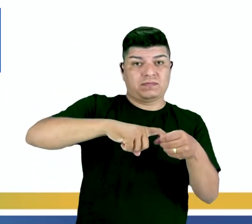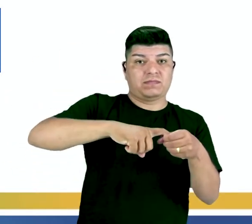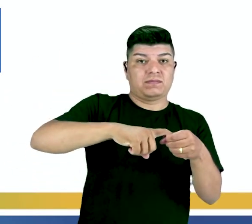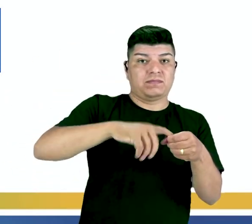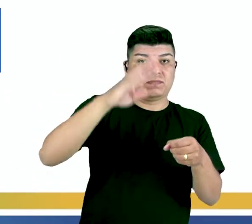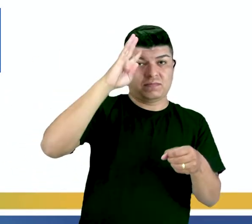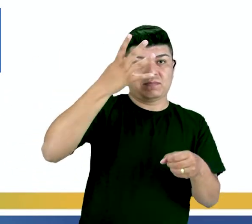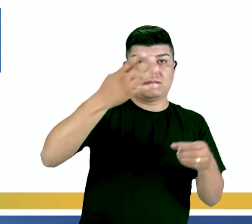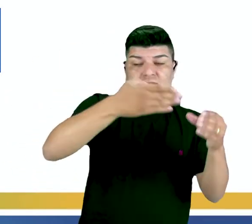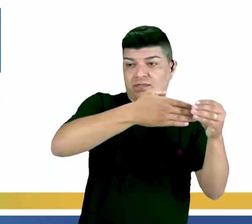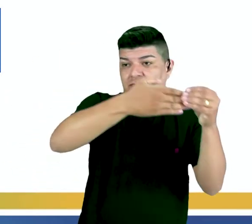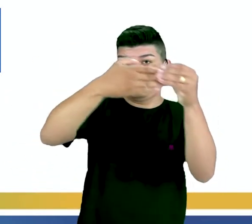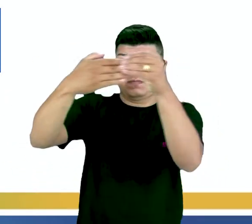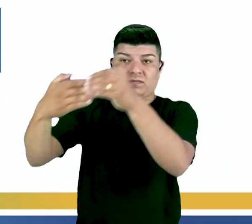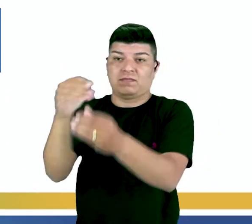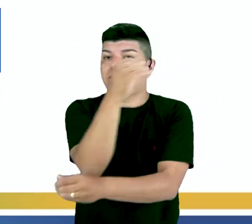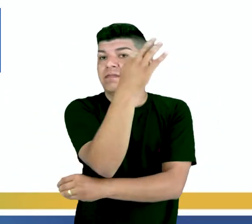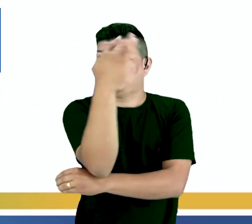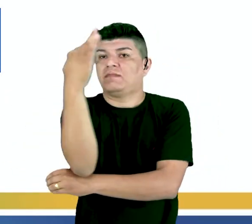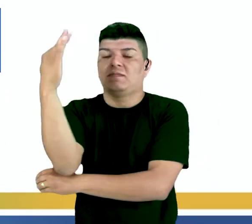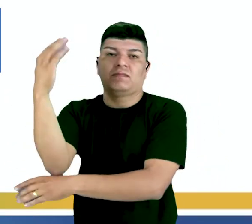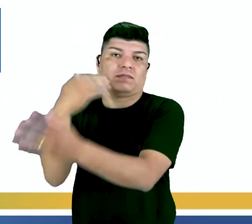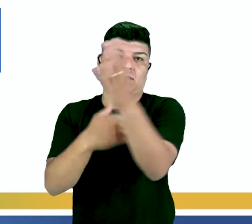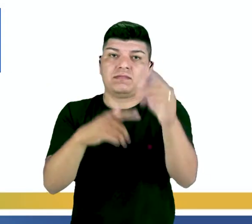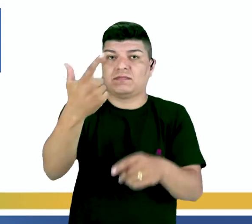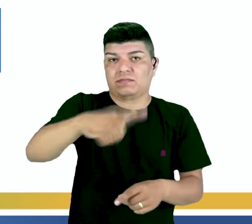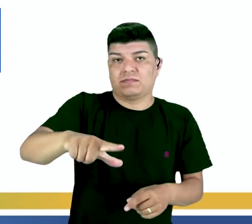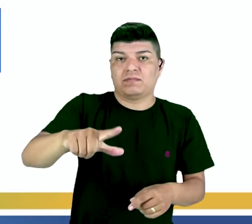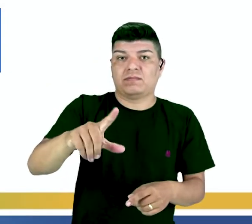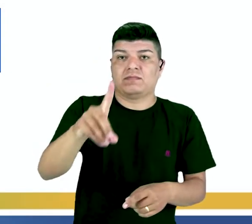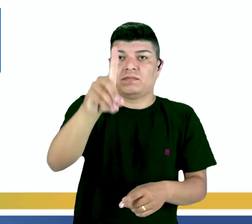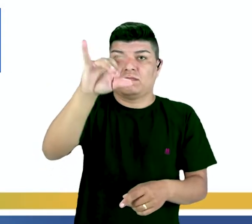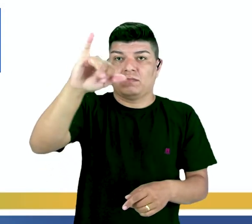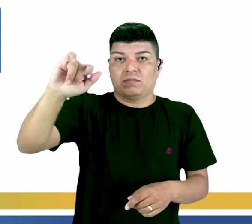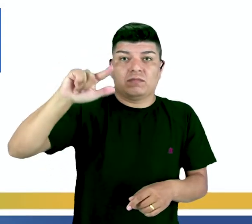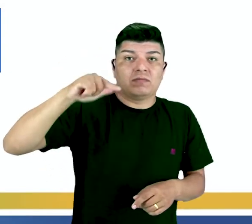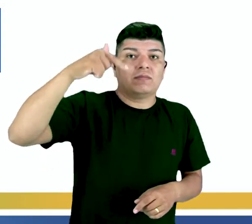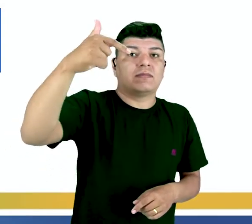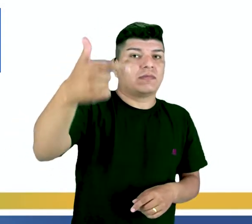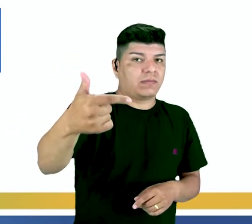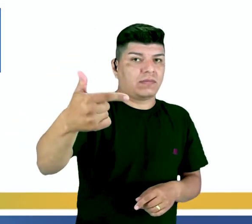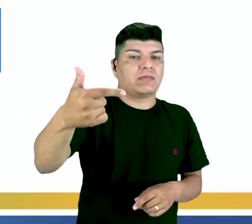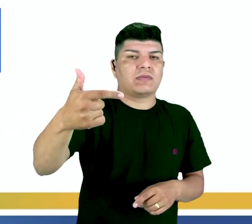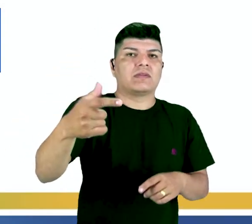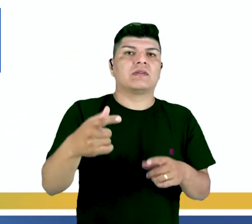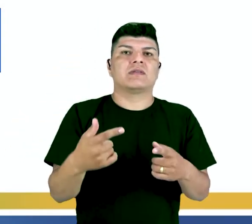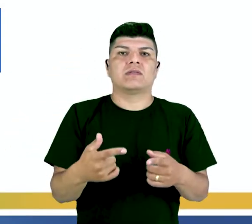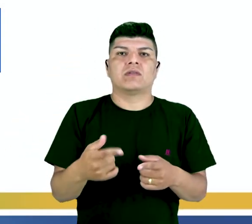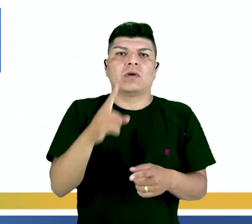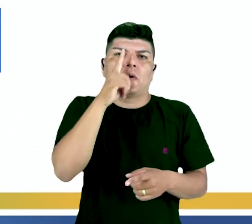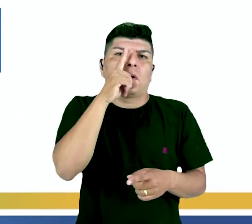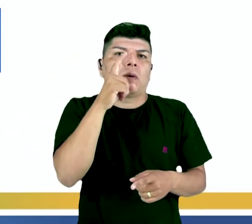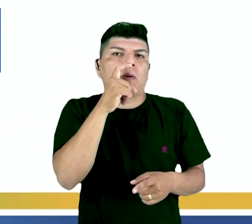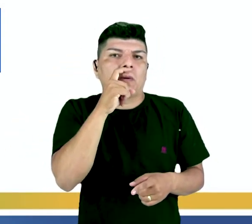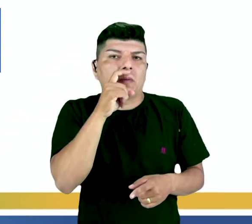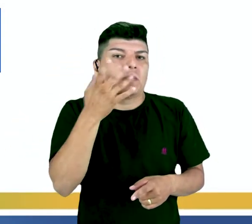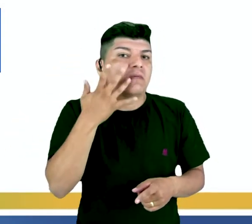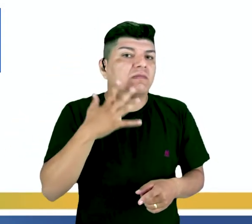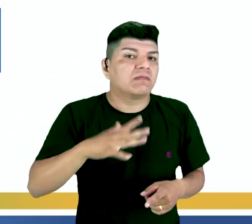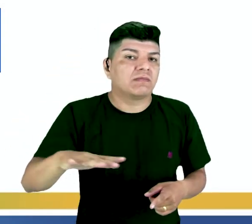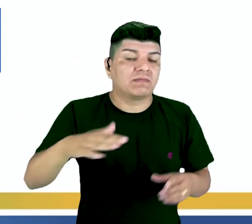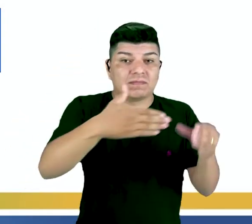mato no dia seguinte. Então perceba que a expressão, no dia seguinte, seria o momento que os pais dos garotos